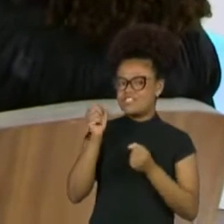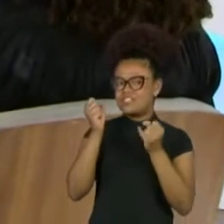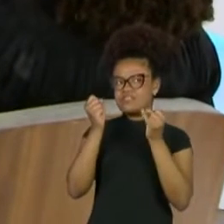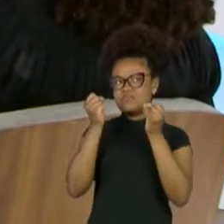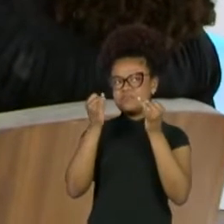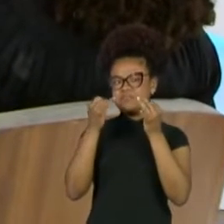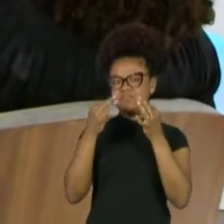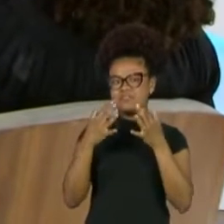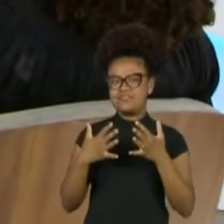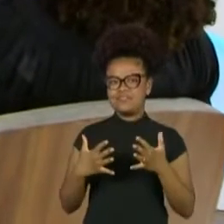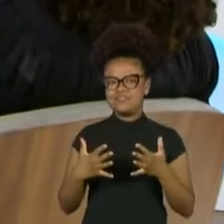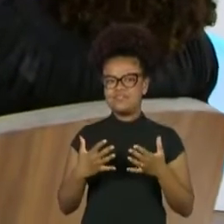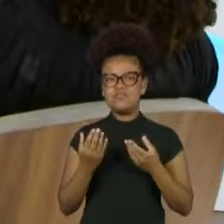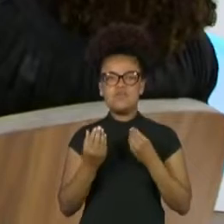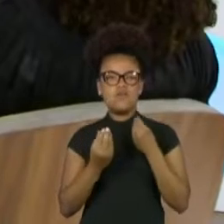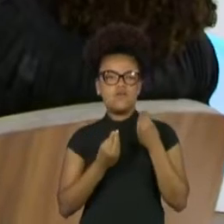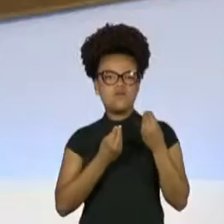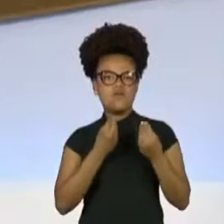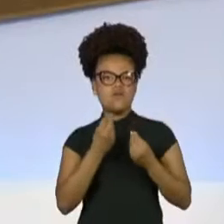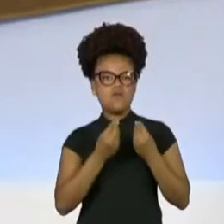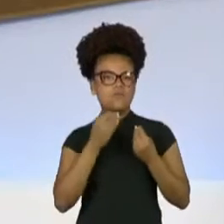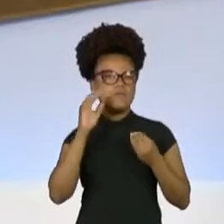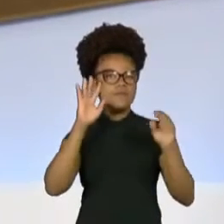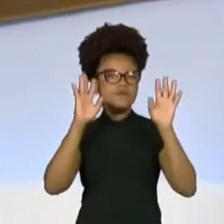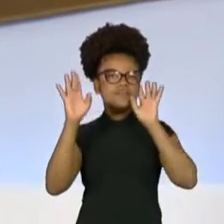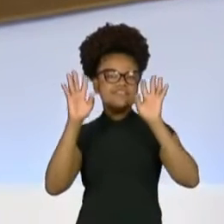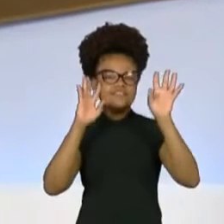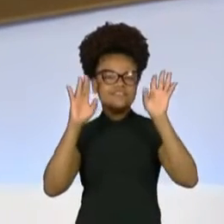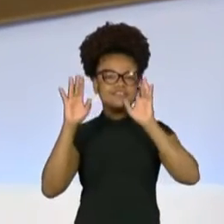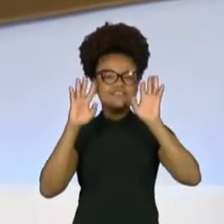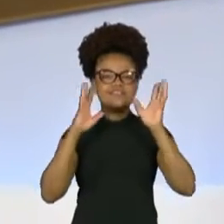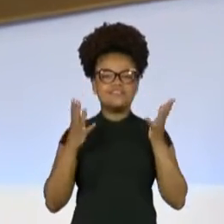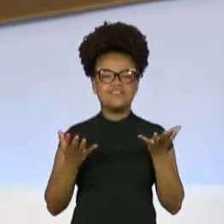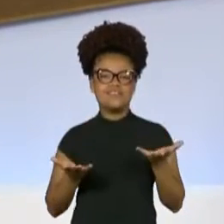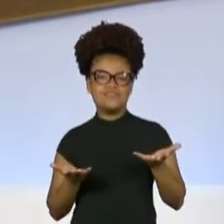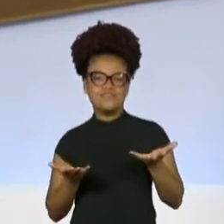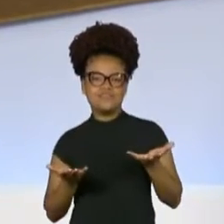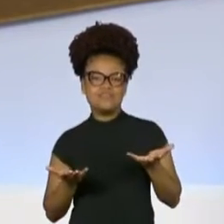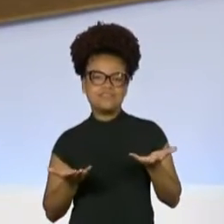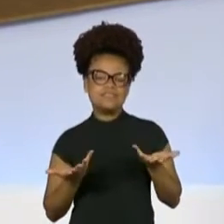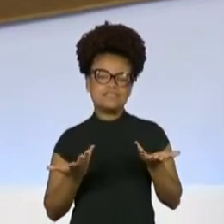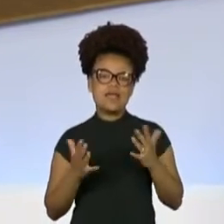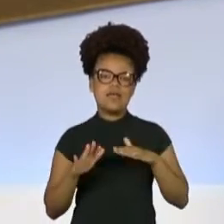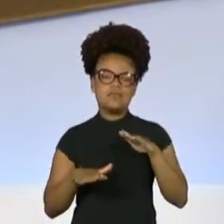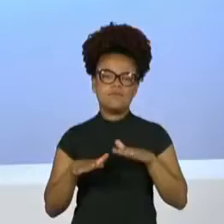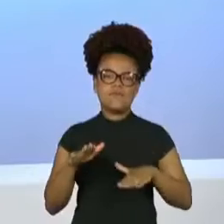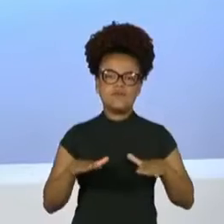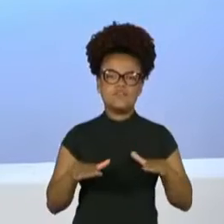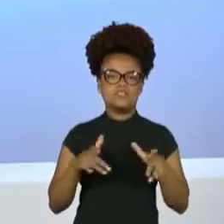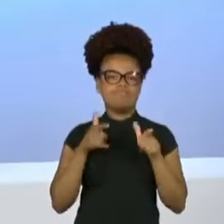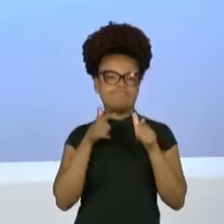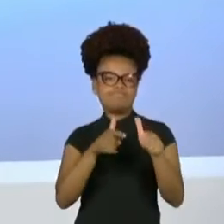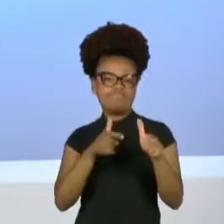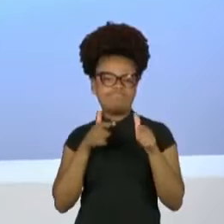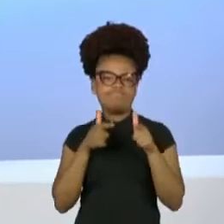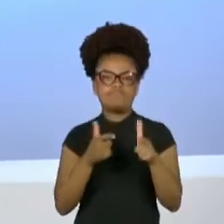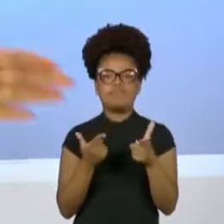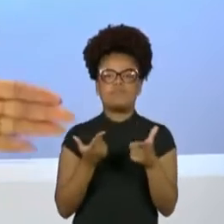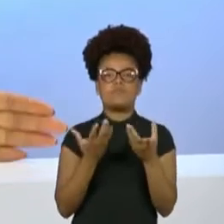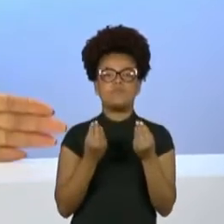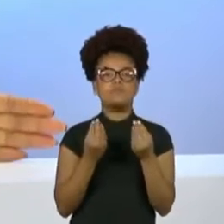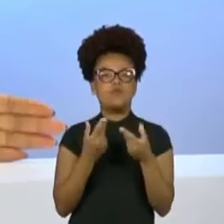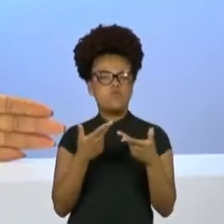mas sempre fico pensando nisso, que colocam essa mulher, colocam a luz sobre a questão do erotismo e